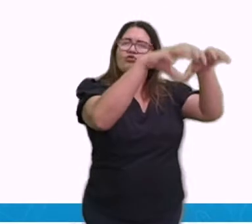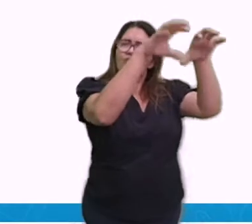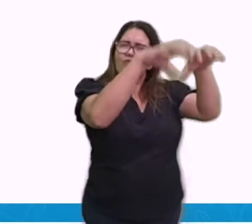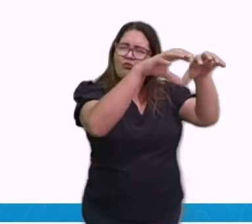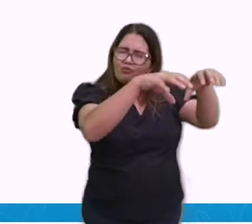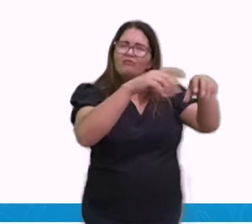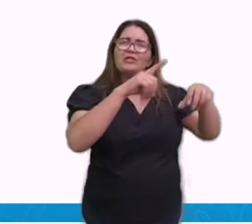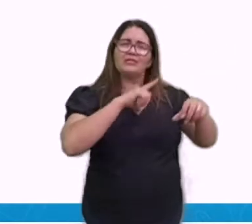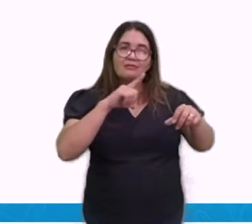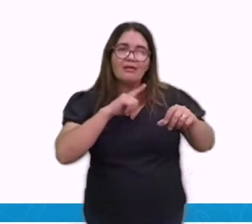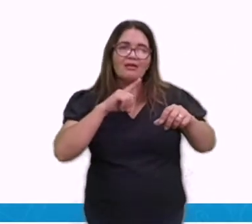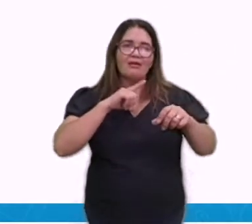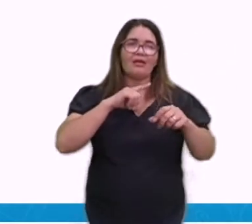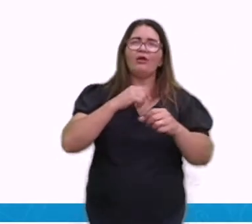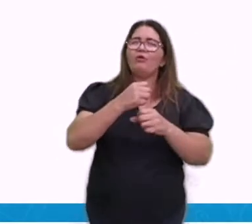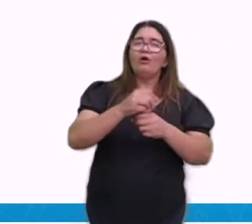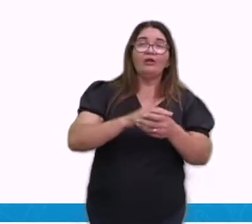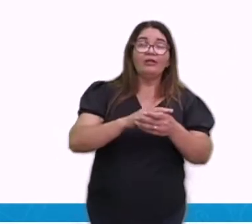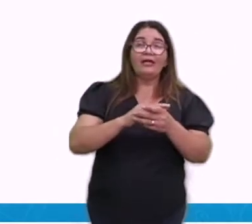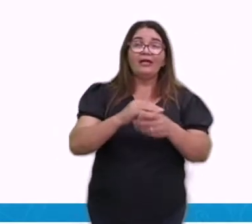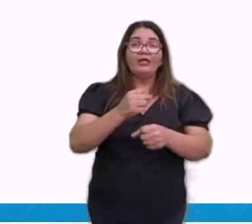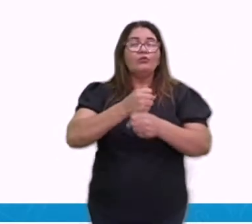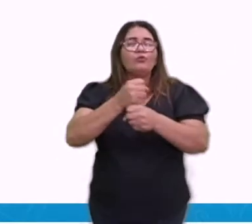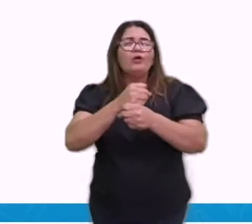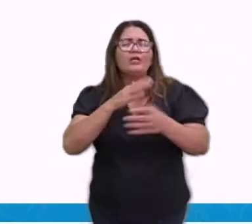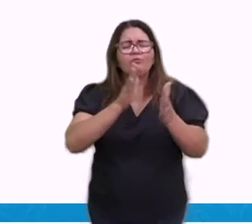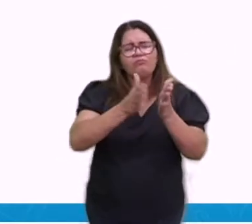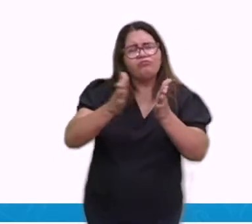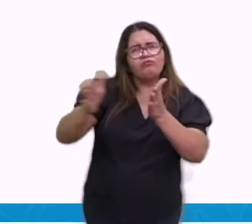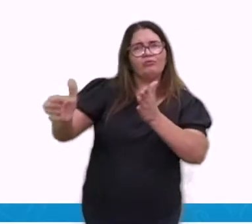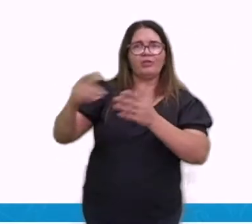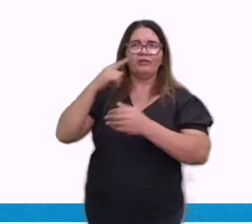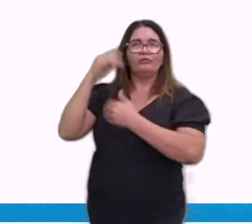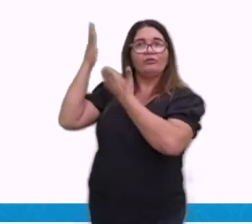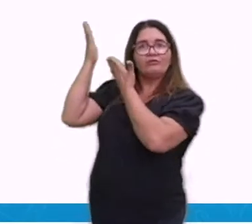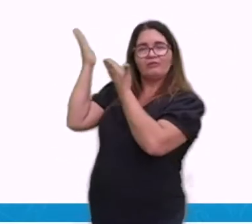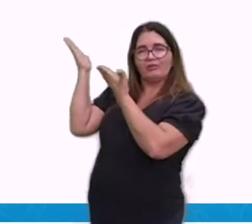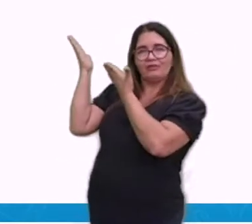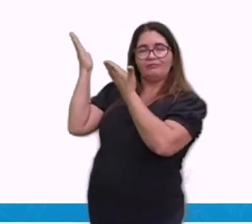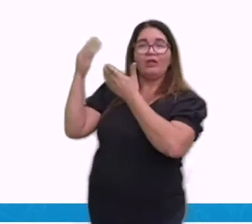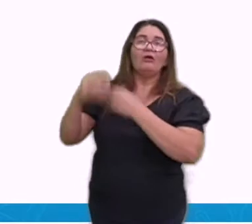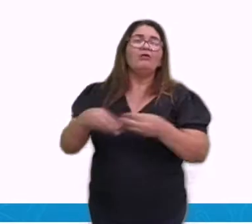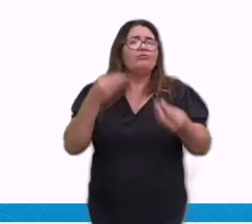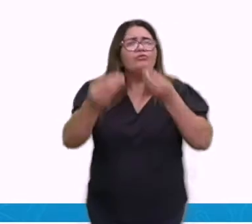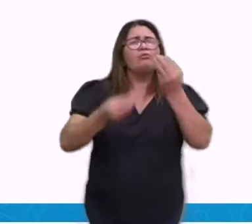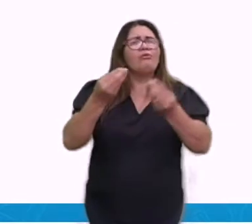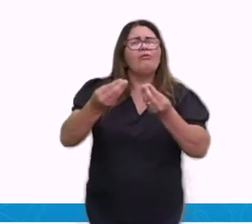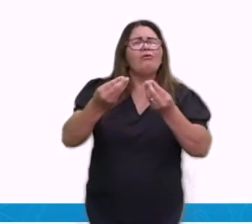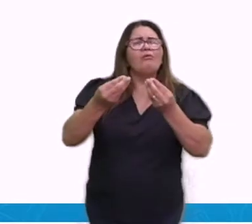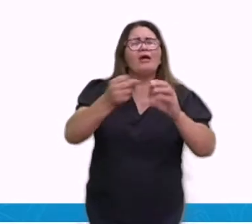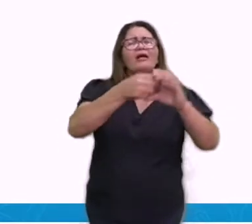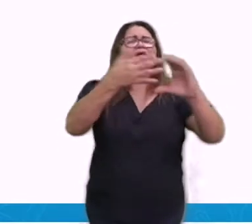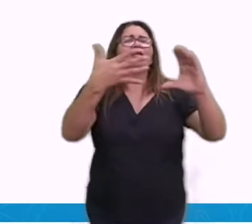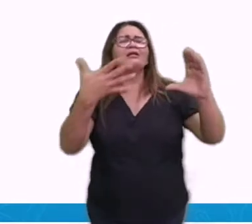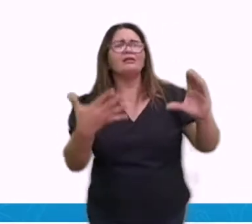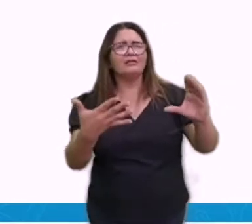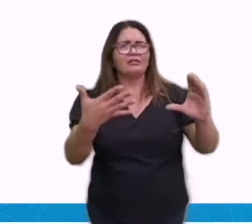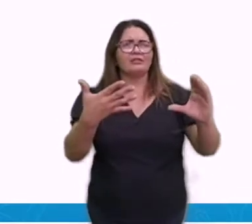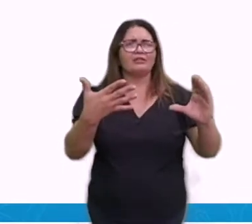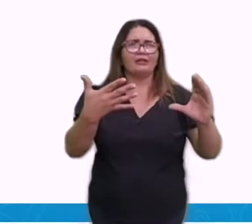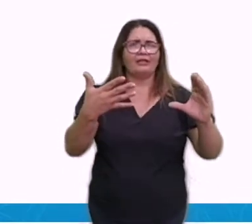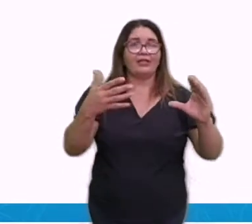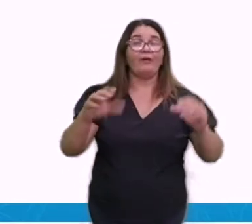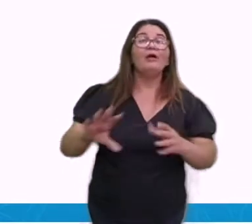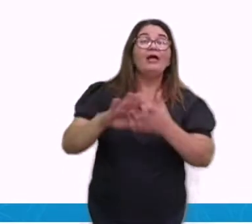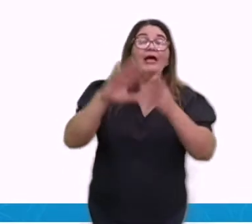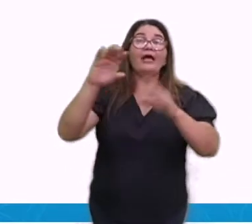falar sobre ela. O equatorial. O que é o clima equatorial? Temperaturas mais